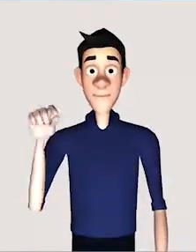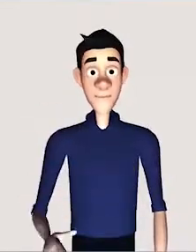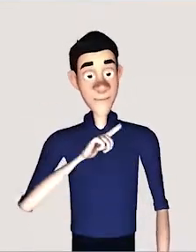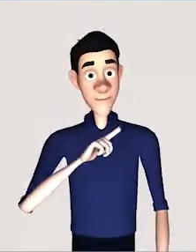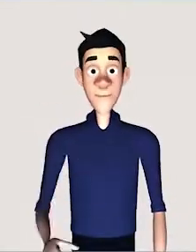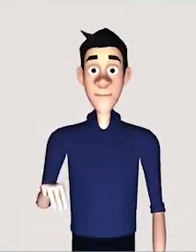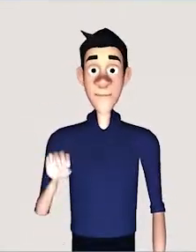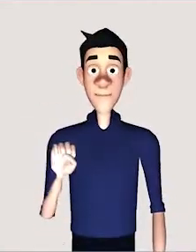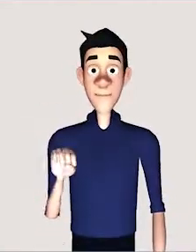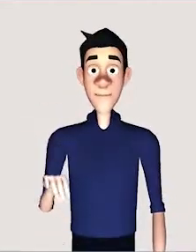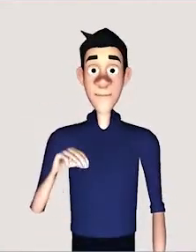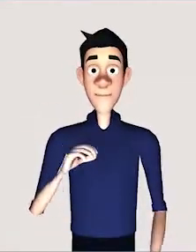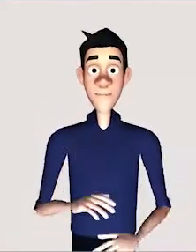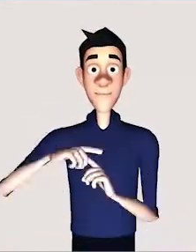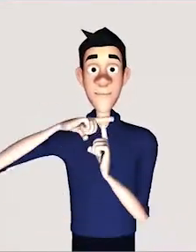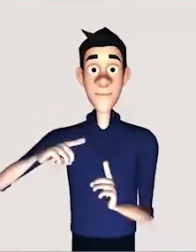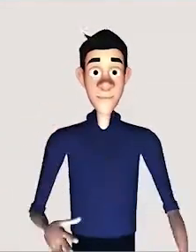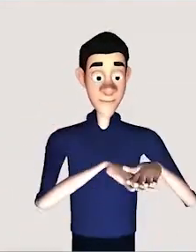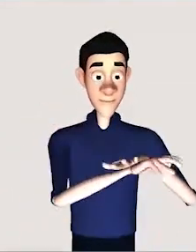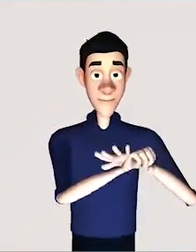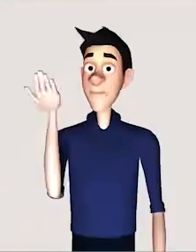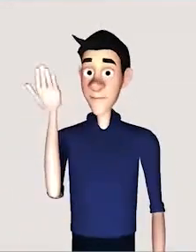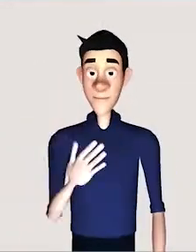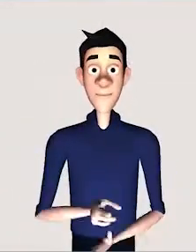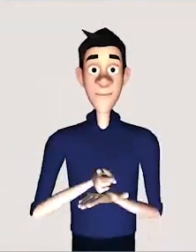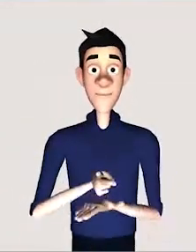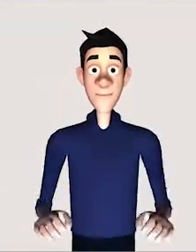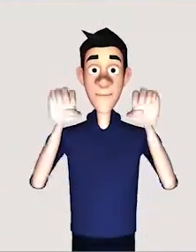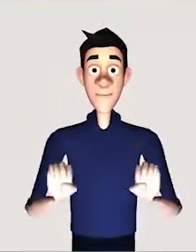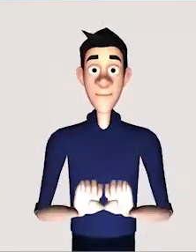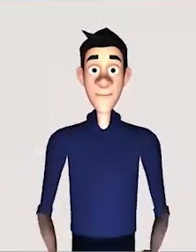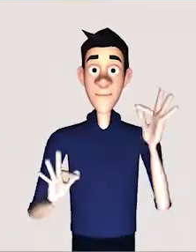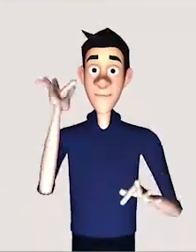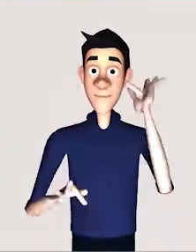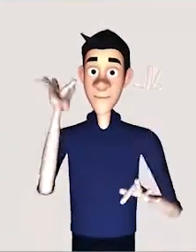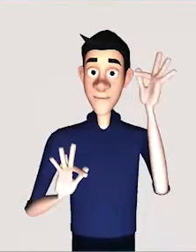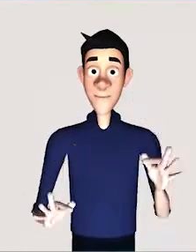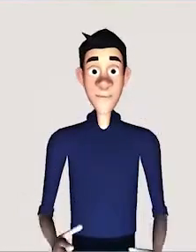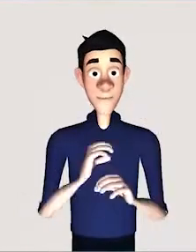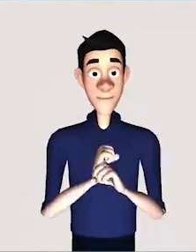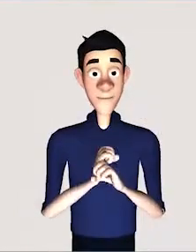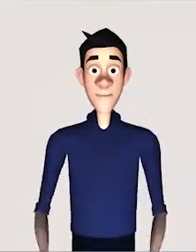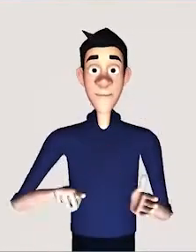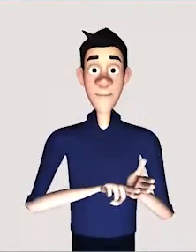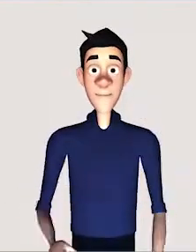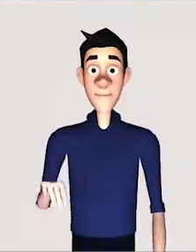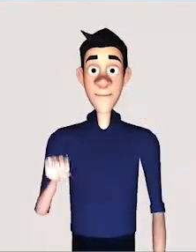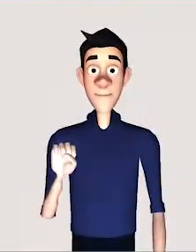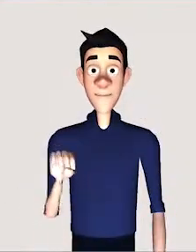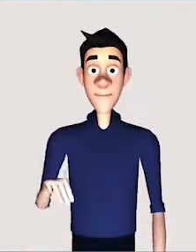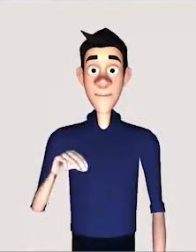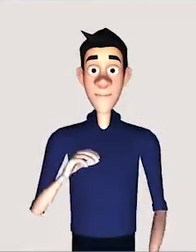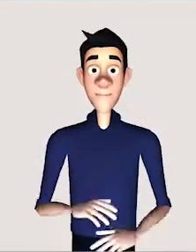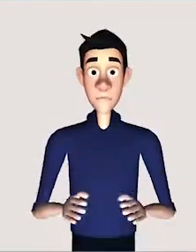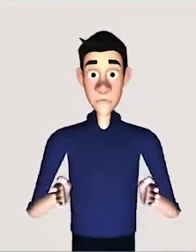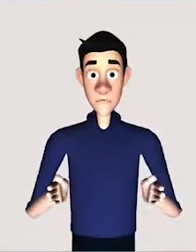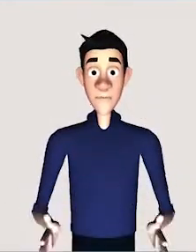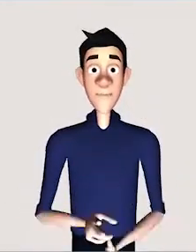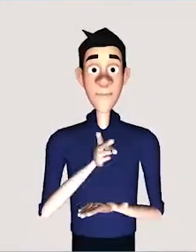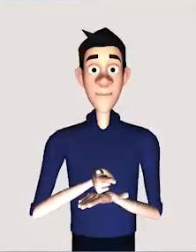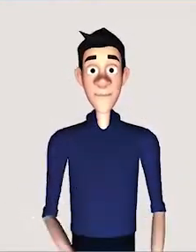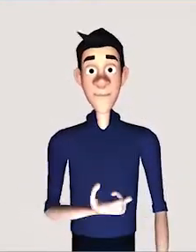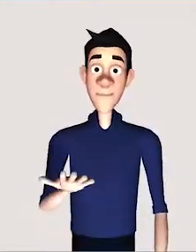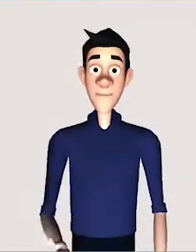Então, o ideal é que você pegue semelhantes para comparar com semelhantes. E aí você pode, inclusive, aprender com esses que você se comparou.